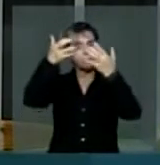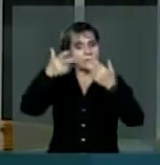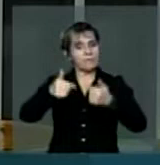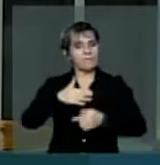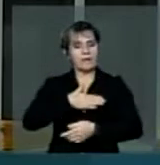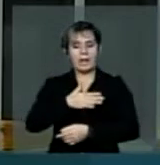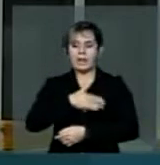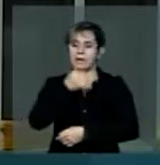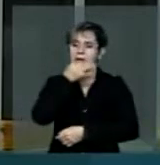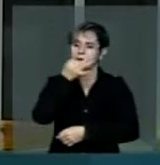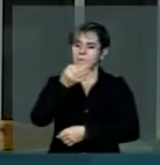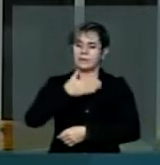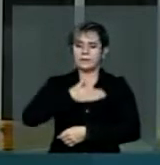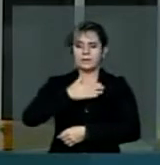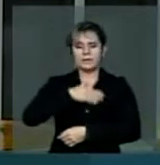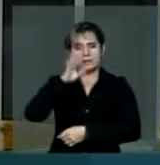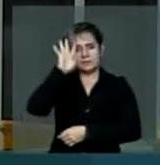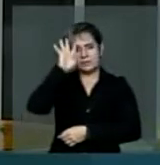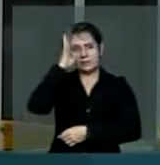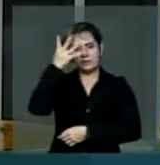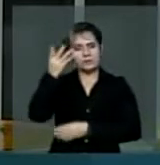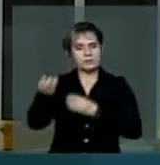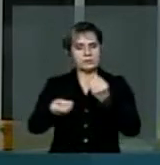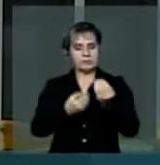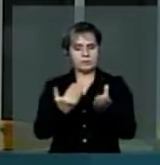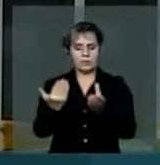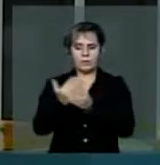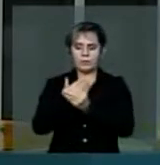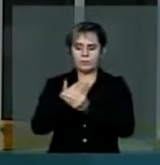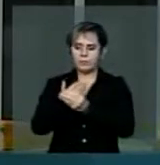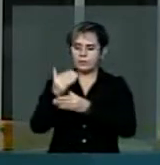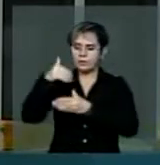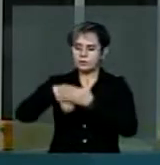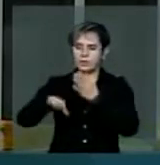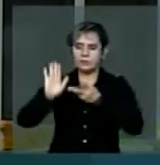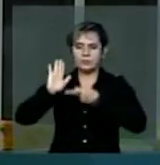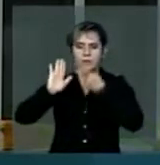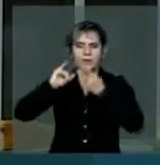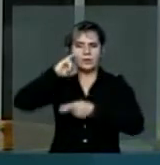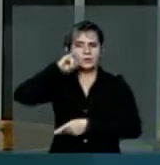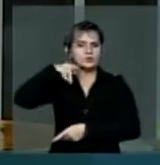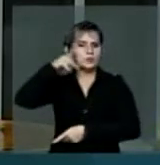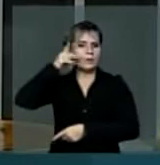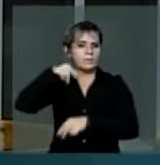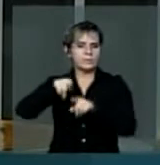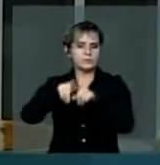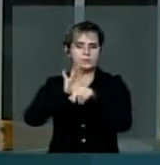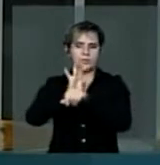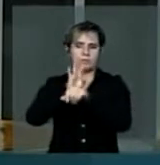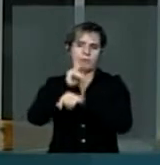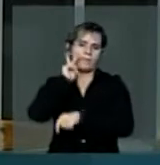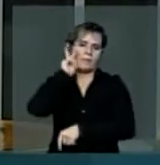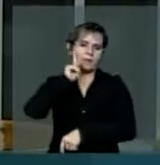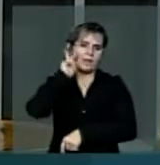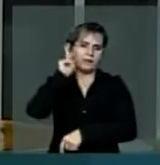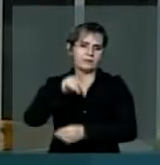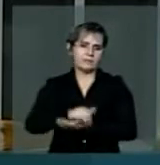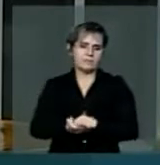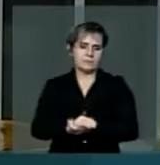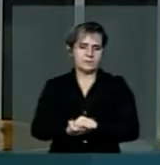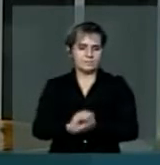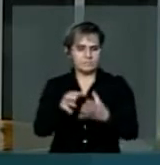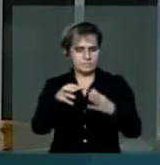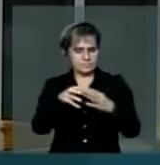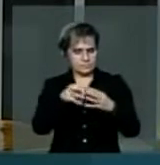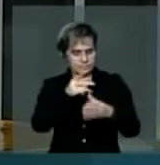Presidente, E minha decisão sobre o processo eleitoral em João Pessoa e na Paraíba. O PT